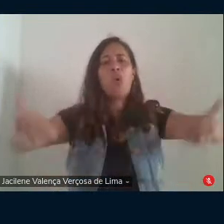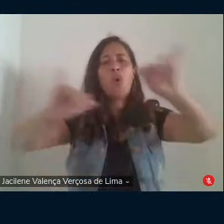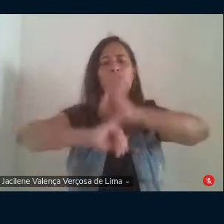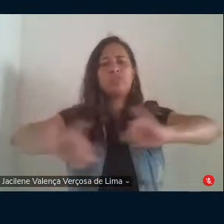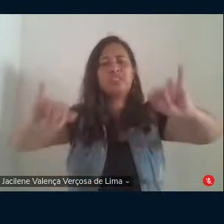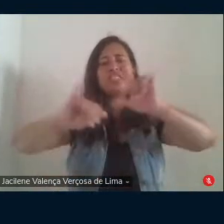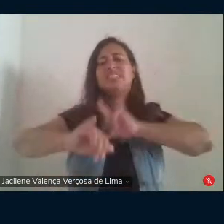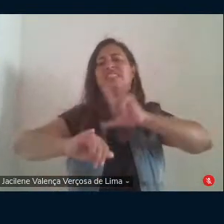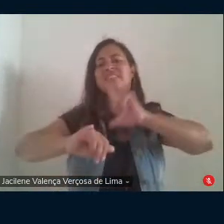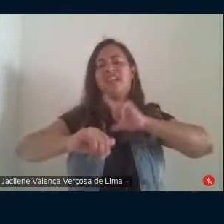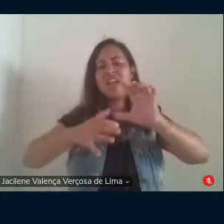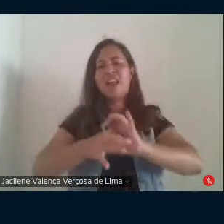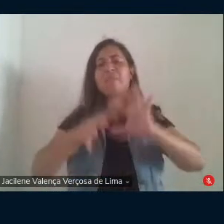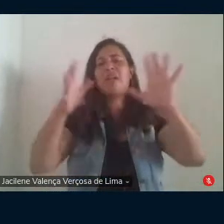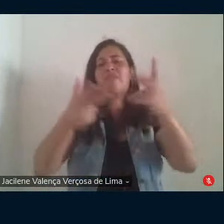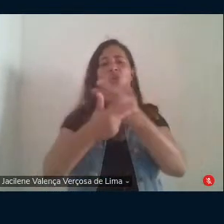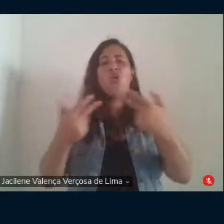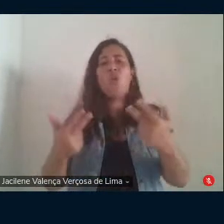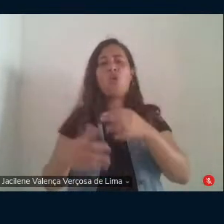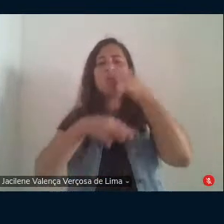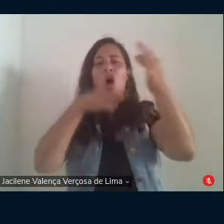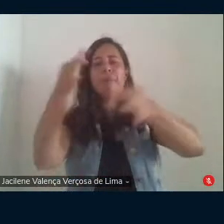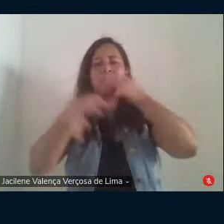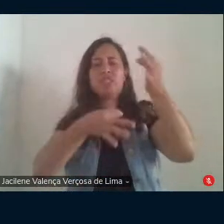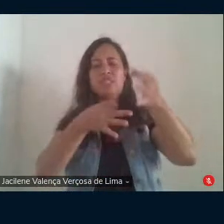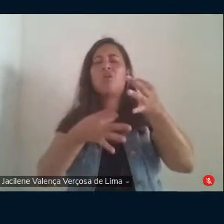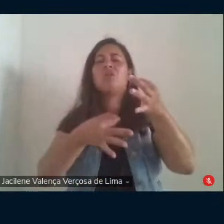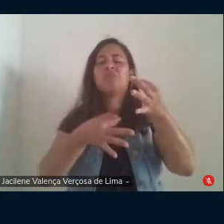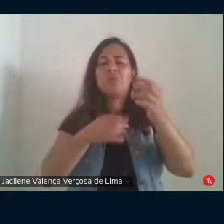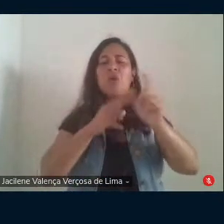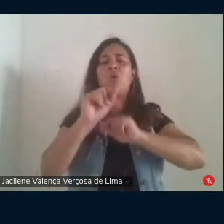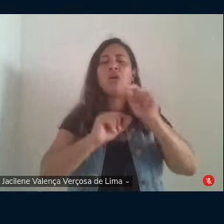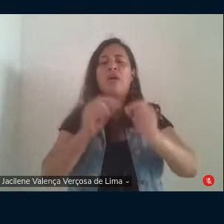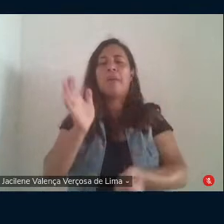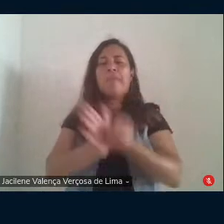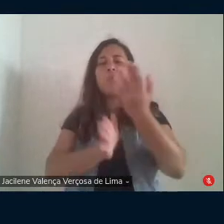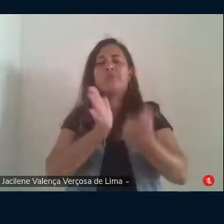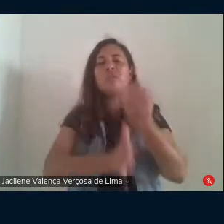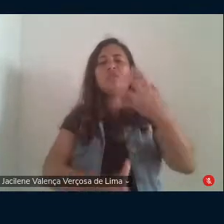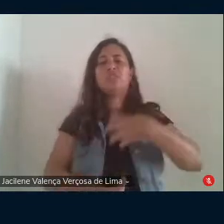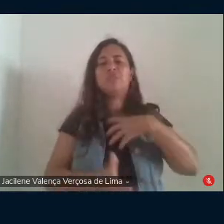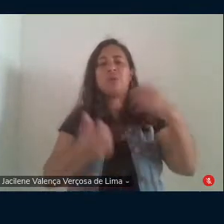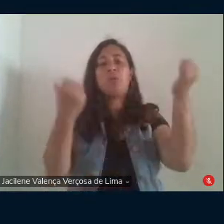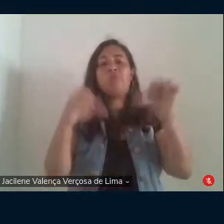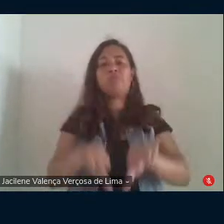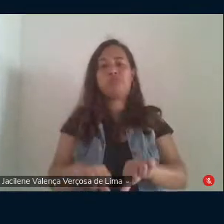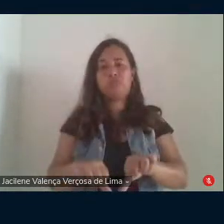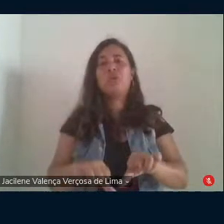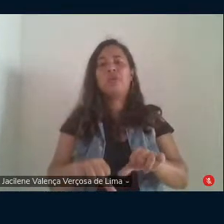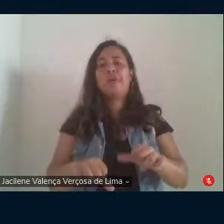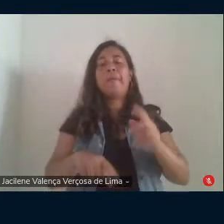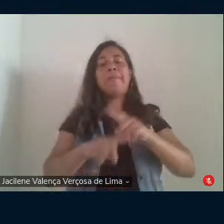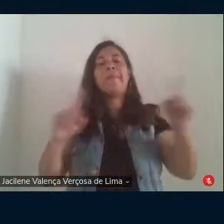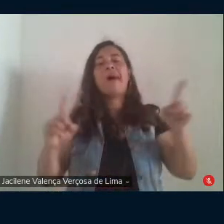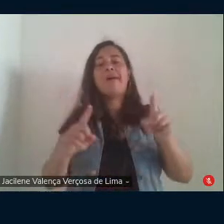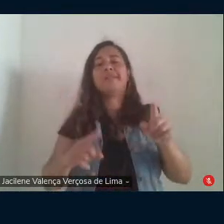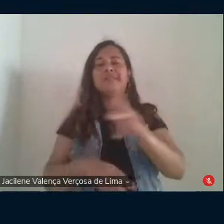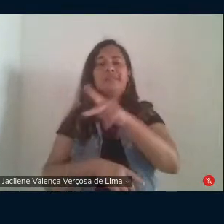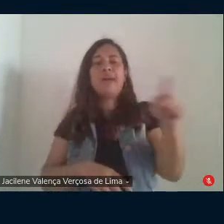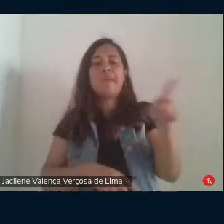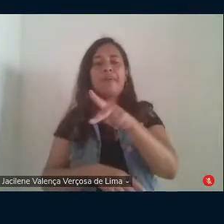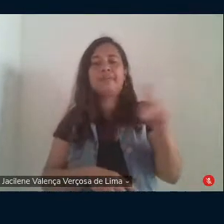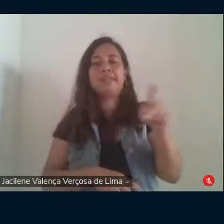reverberavam fatos e argumentos orquestrados para produzir um sentimento de crise. O fato é que, na presidência,